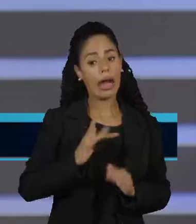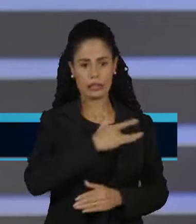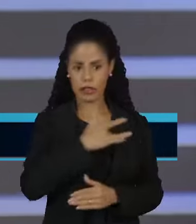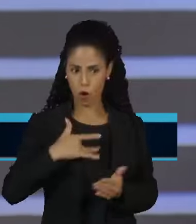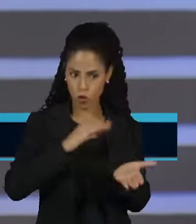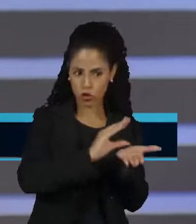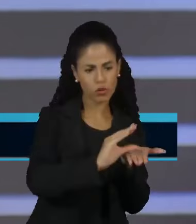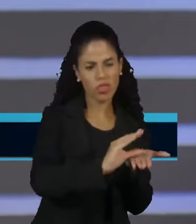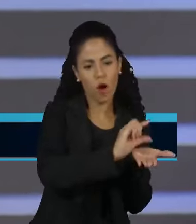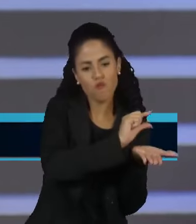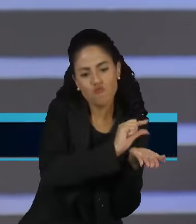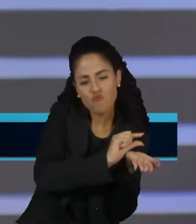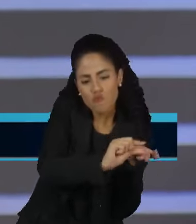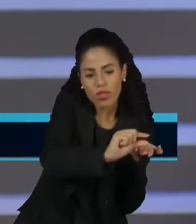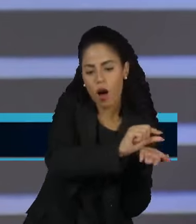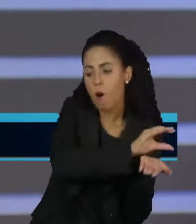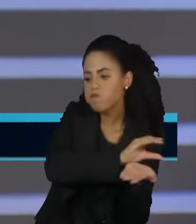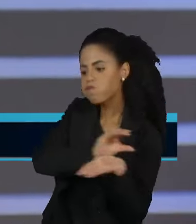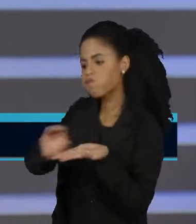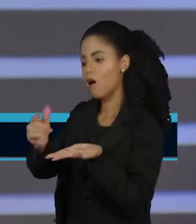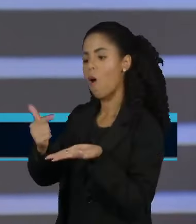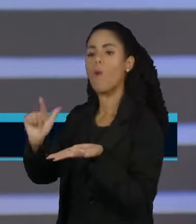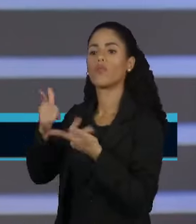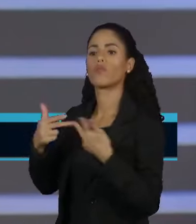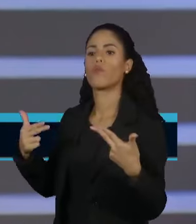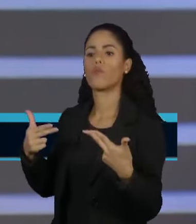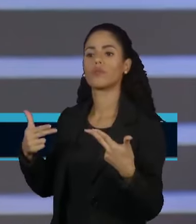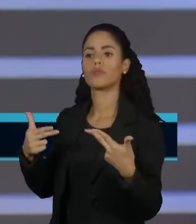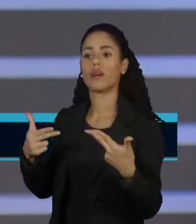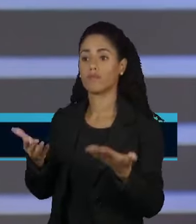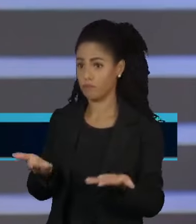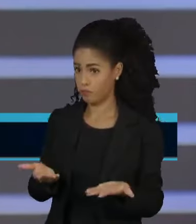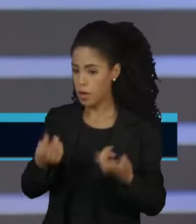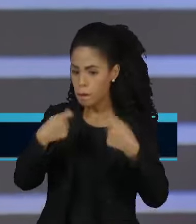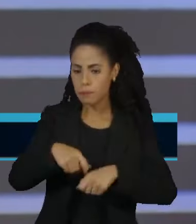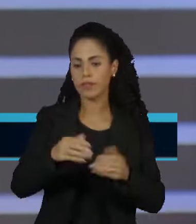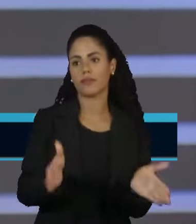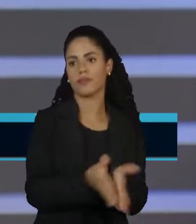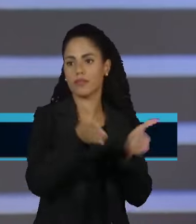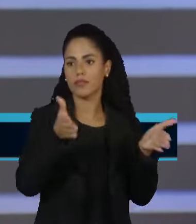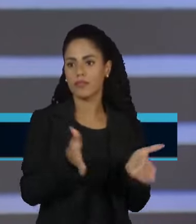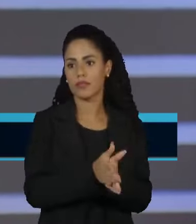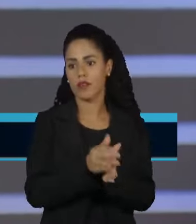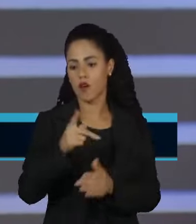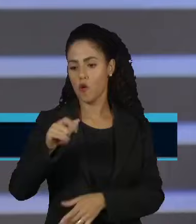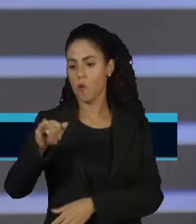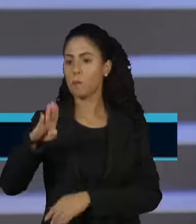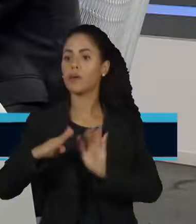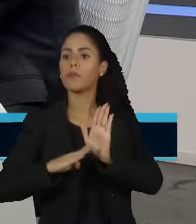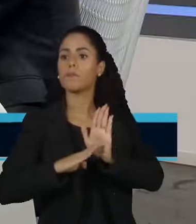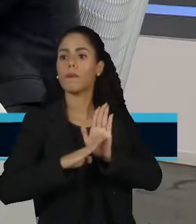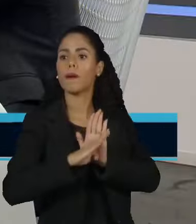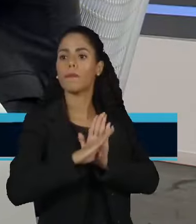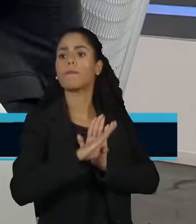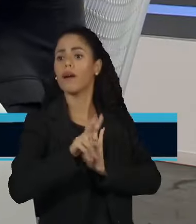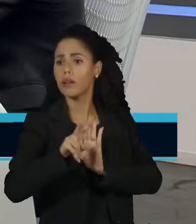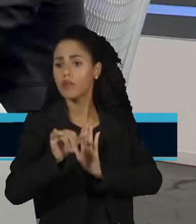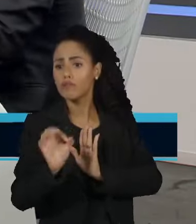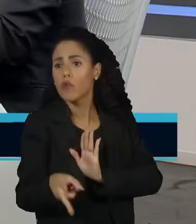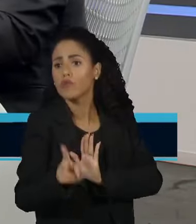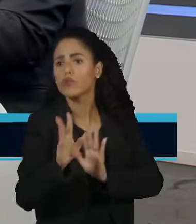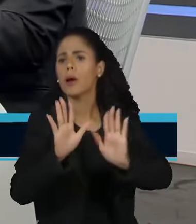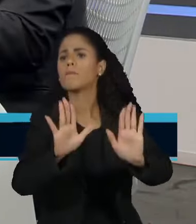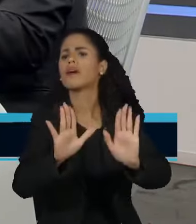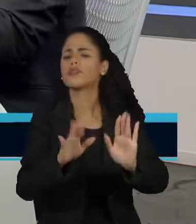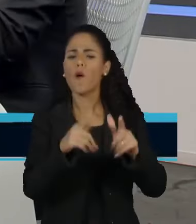saúde aqui, ali, por aí, vai. Vamos tirar o dinheiro dos mais pobres. Ou seja, cresce o dinheiro, cresce a arrecadação, mas esse dinheiro vai para outra coisa, necessidades